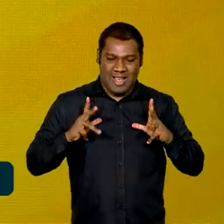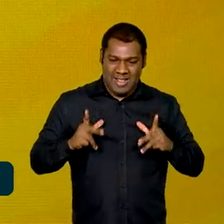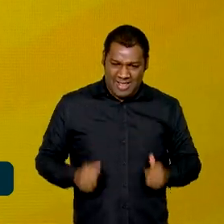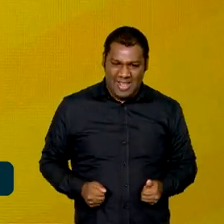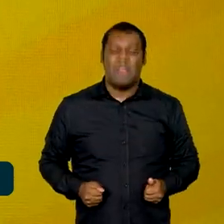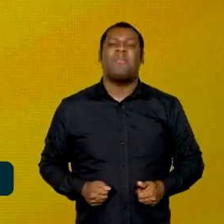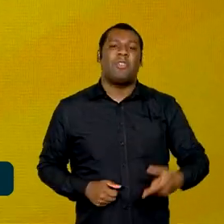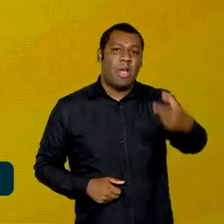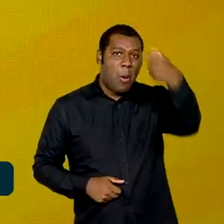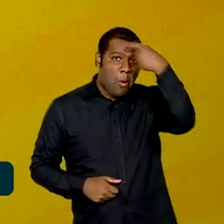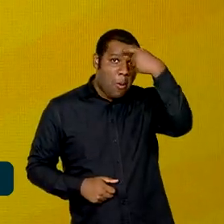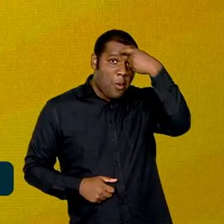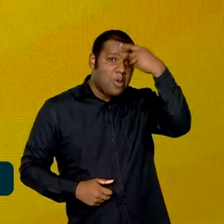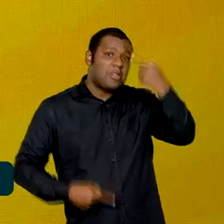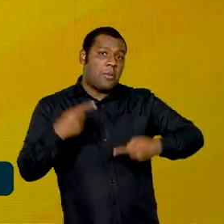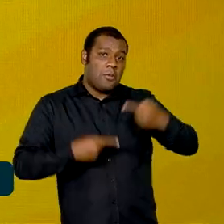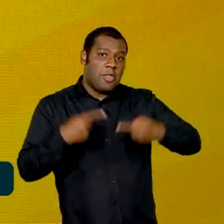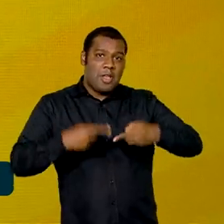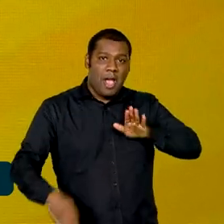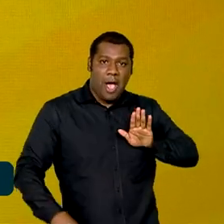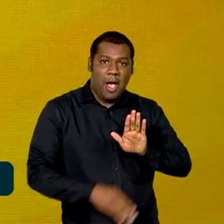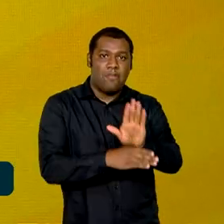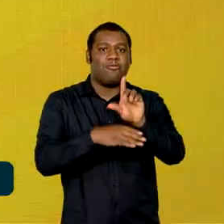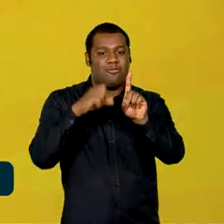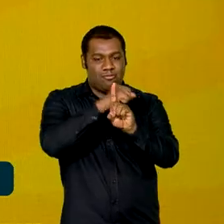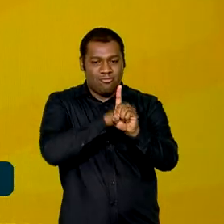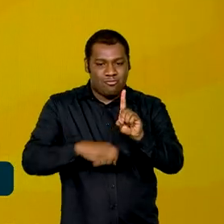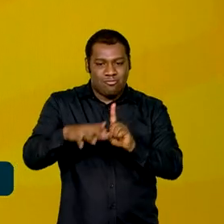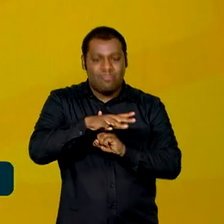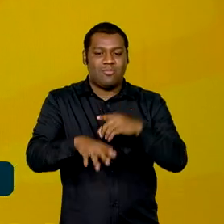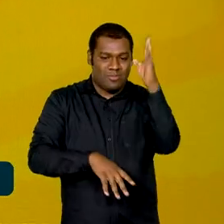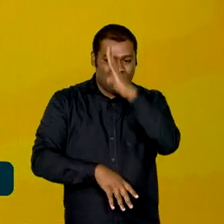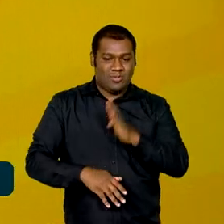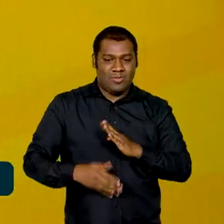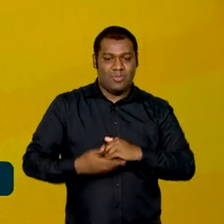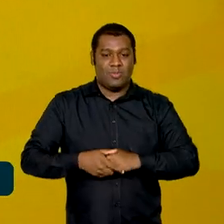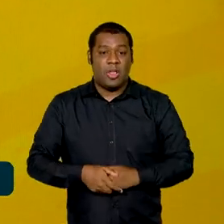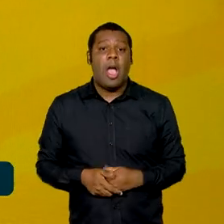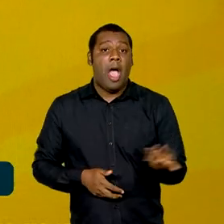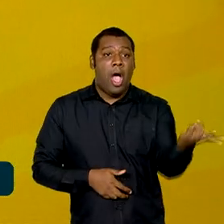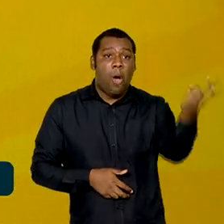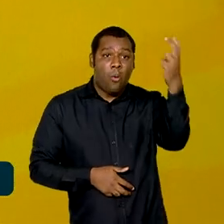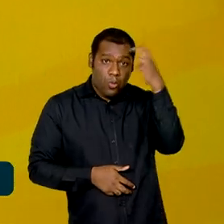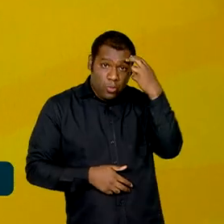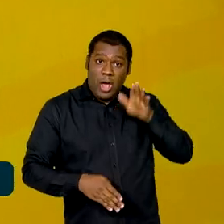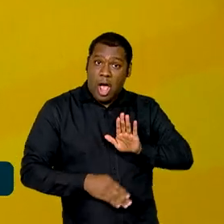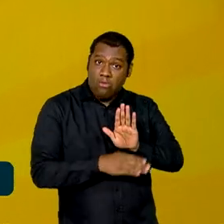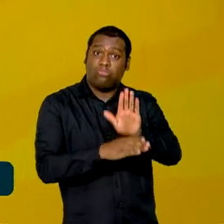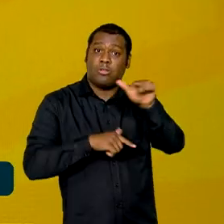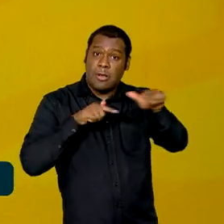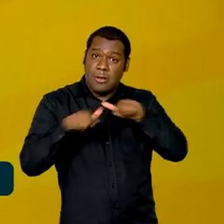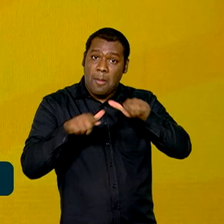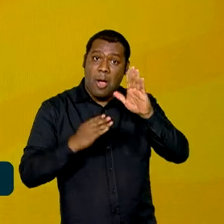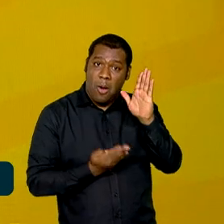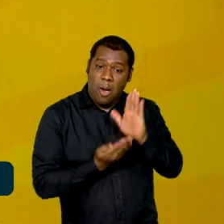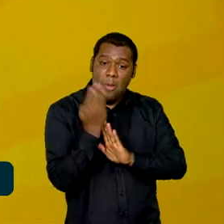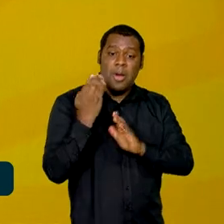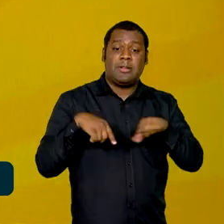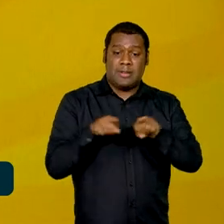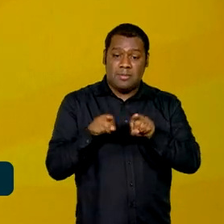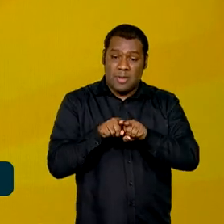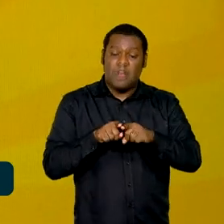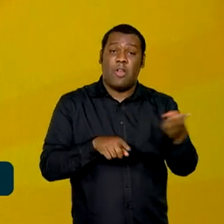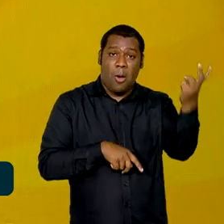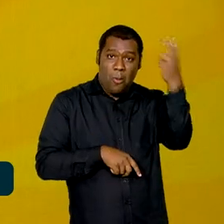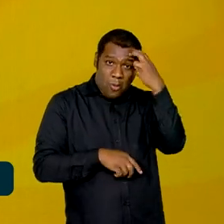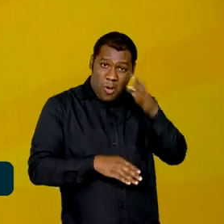política da sociedade brasileira. A cultura gera emprego, porque a cultura gera distribuição de renda.